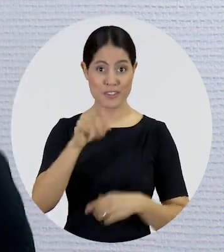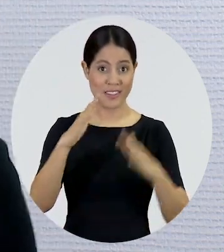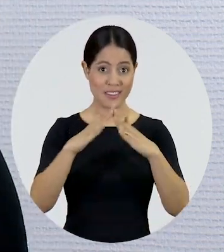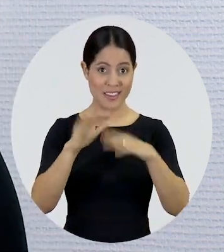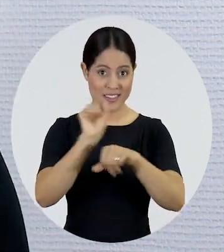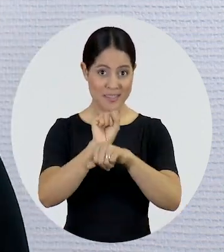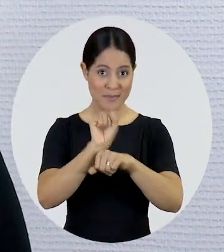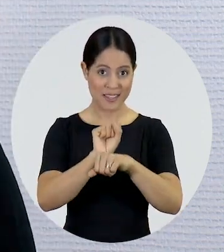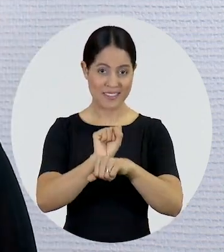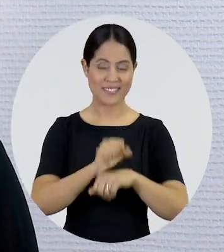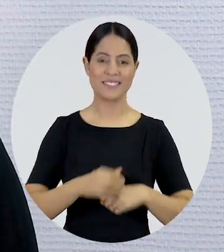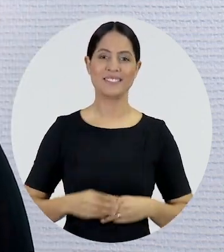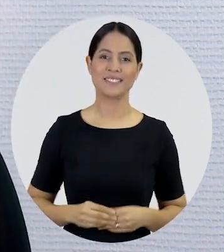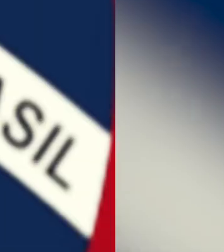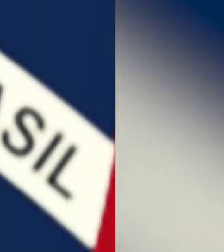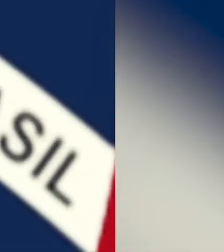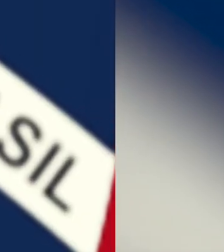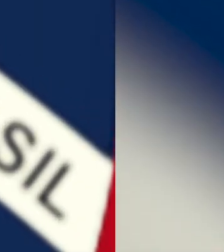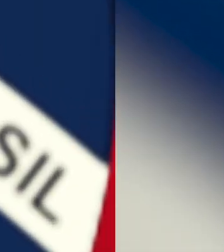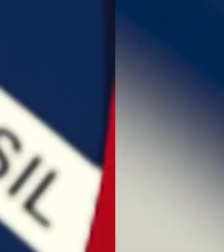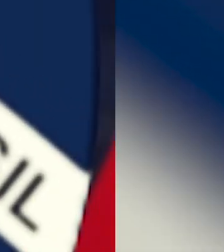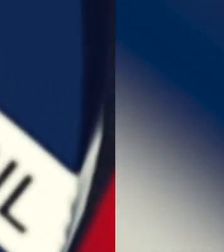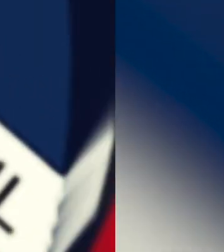que está em casa, não saia daí. Já, já a gente volta.